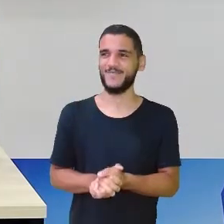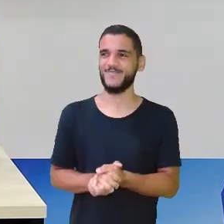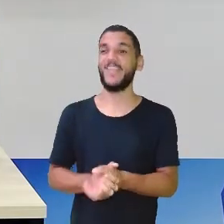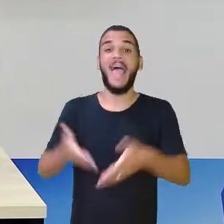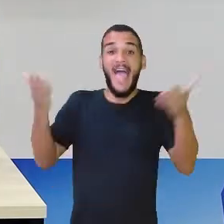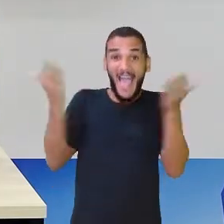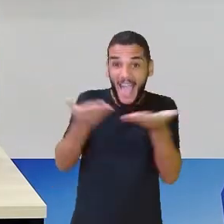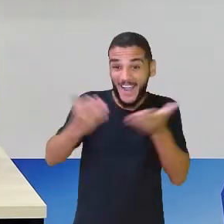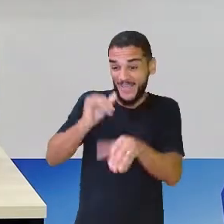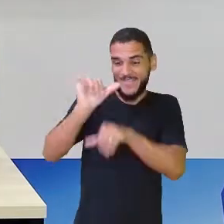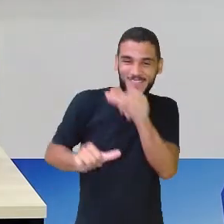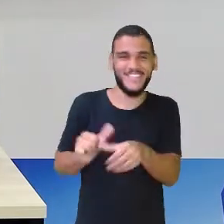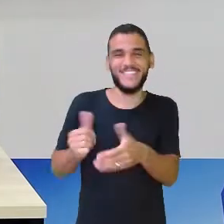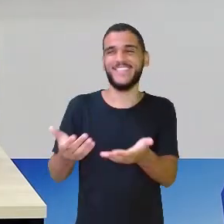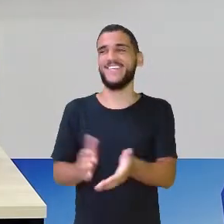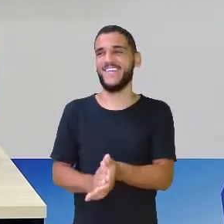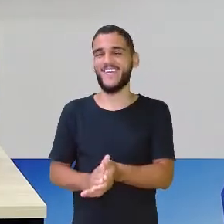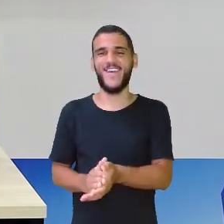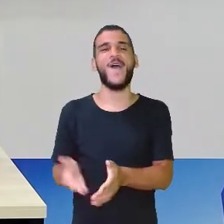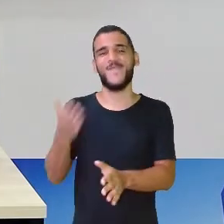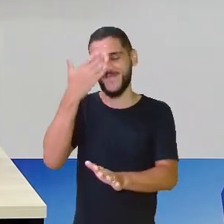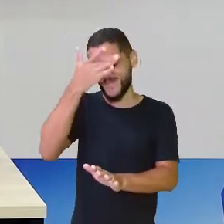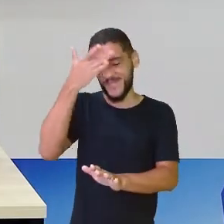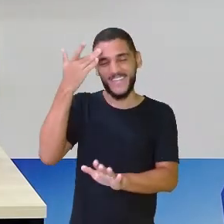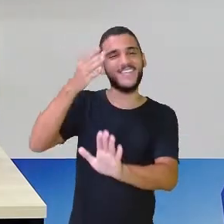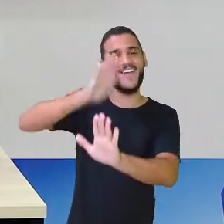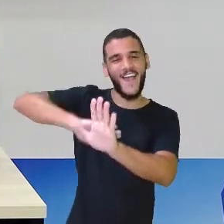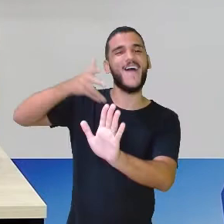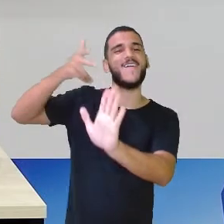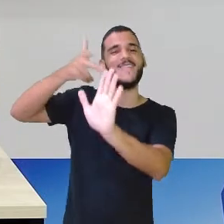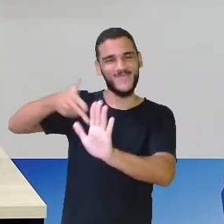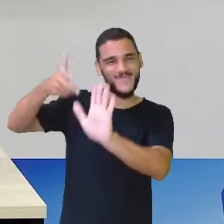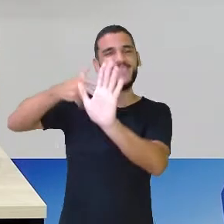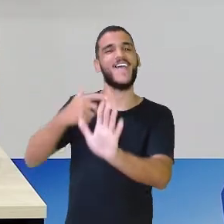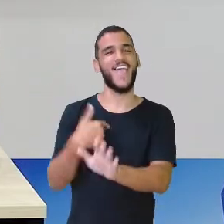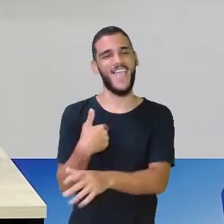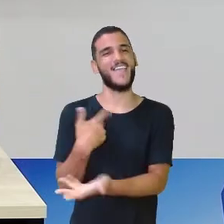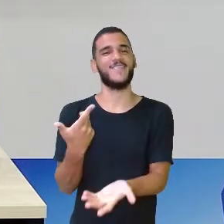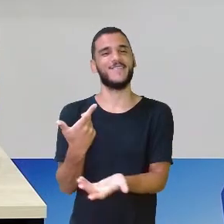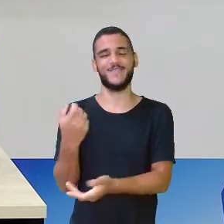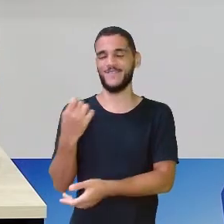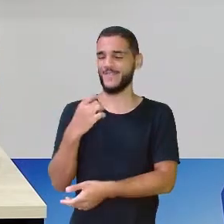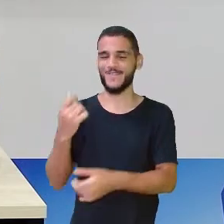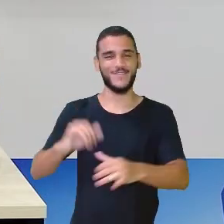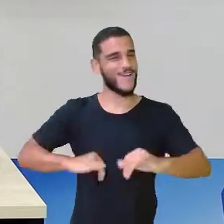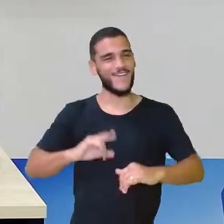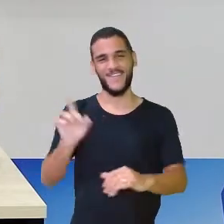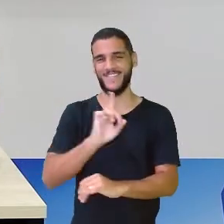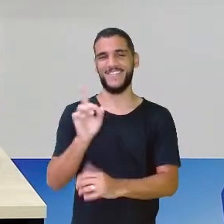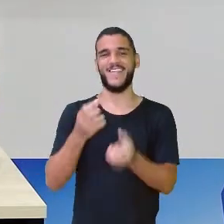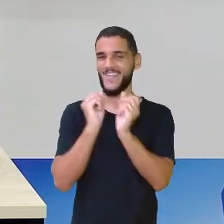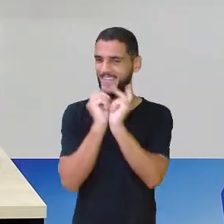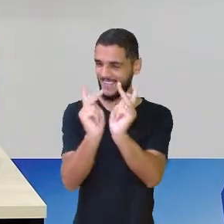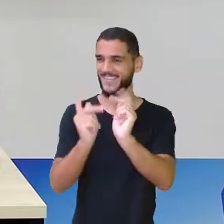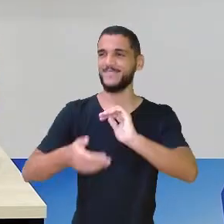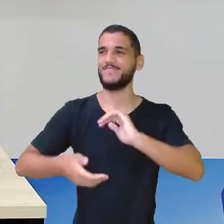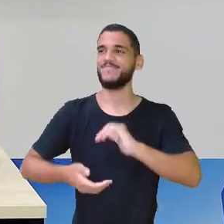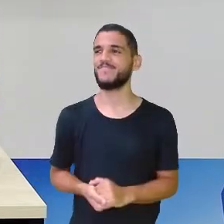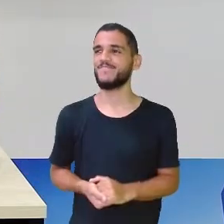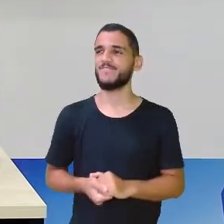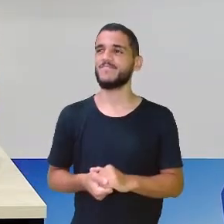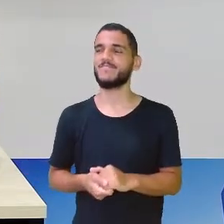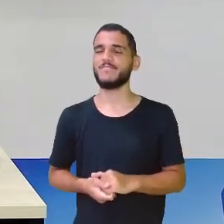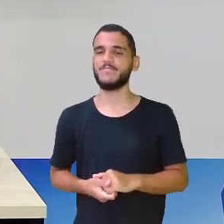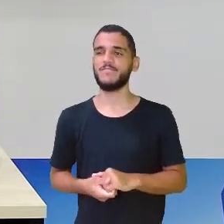Chegou! Olha aí, essa produção é maravilhosa. Não deixa eu pagar mico aqui sozinha, não, minha gente. E olha só,